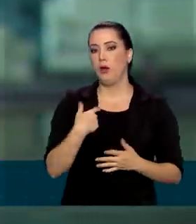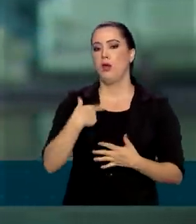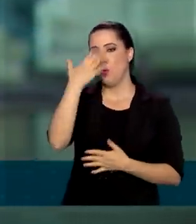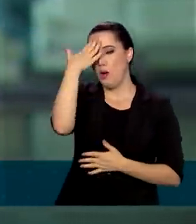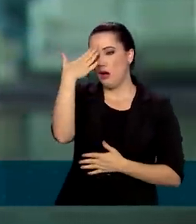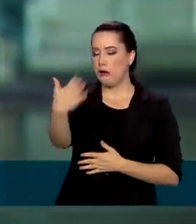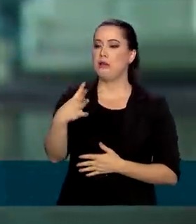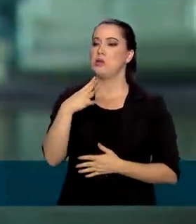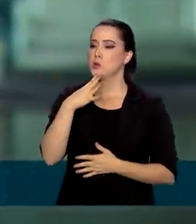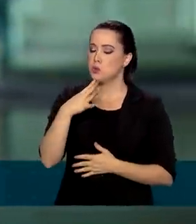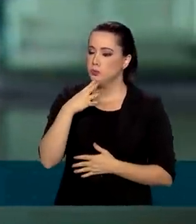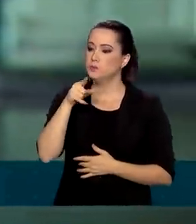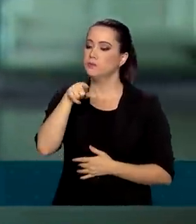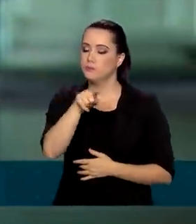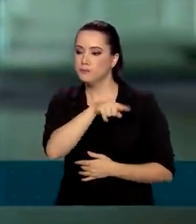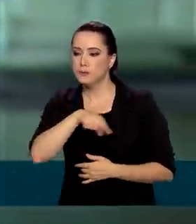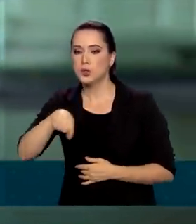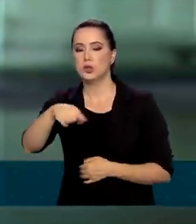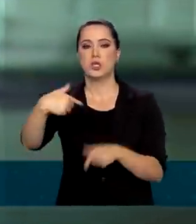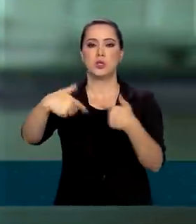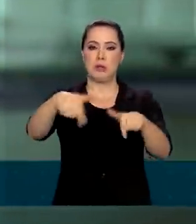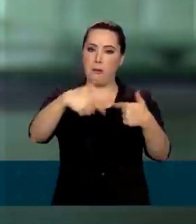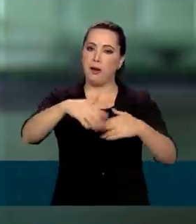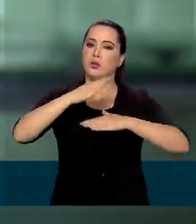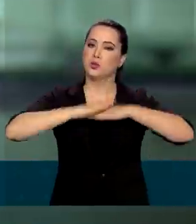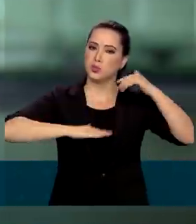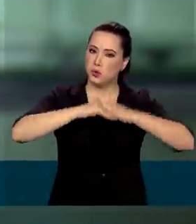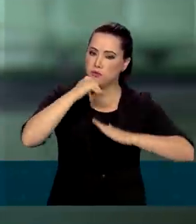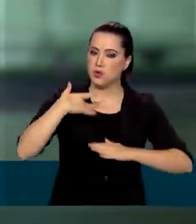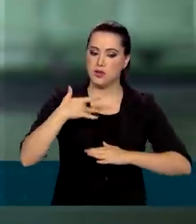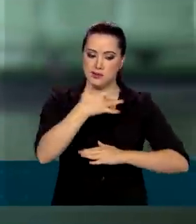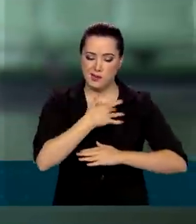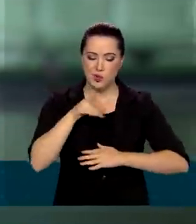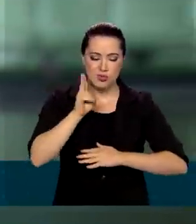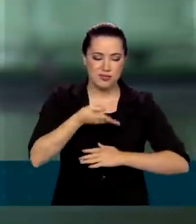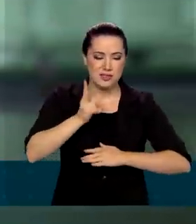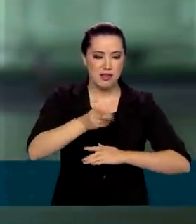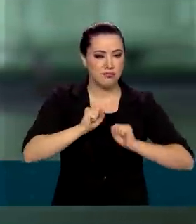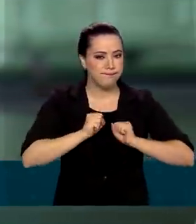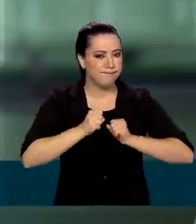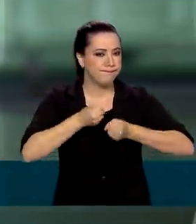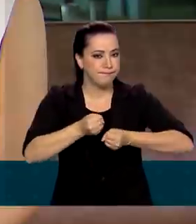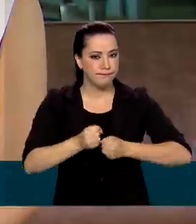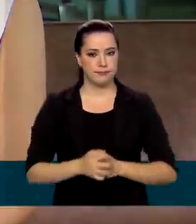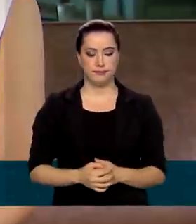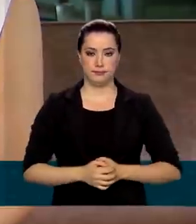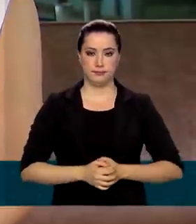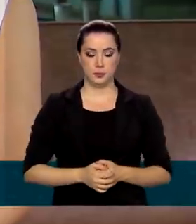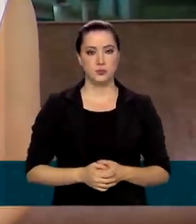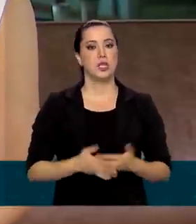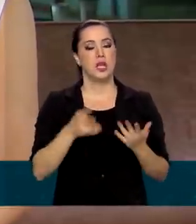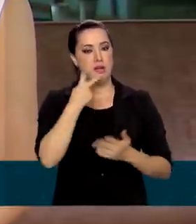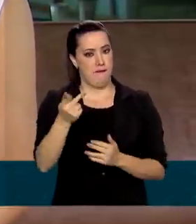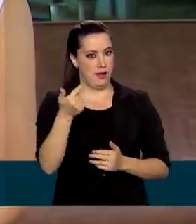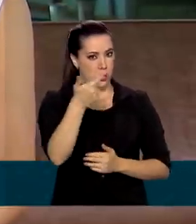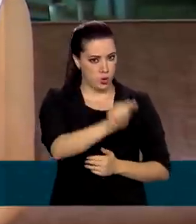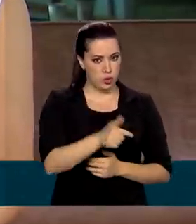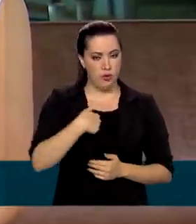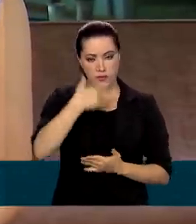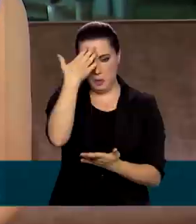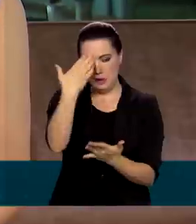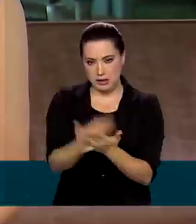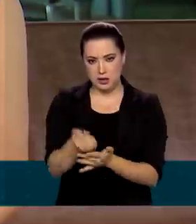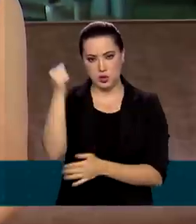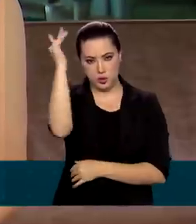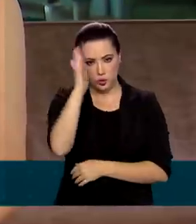empenho dos nossos profissionais de saúde, que continuaram exercendo suas atribuições. Reafirmo a minha confiança